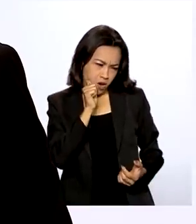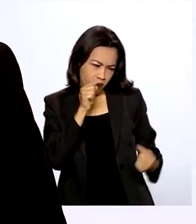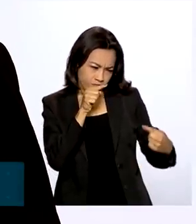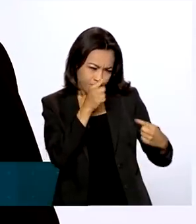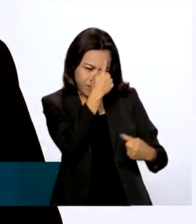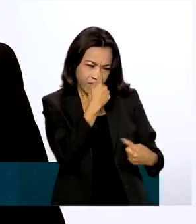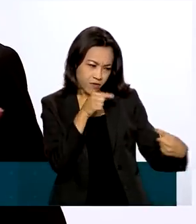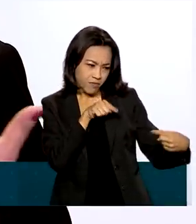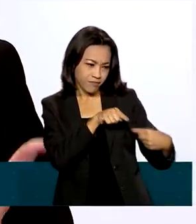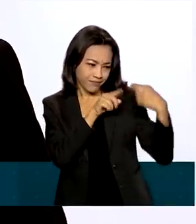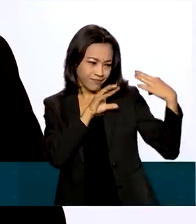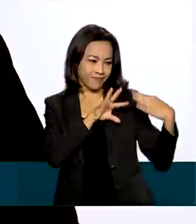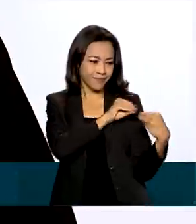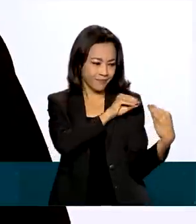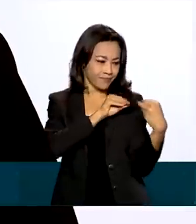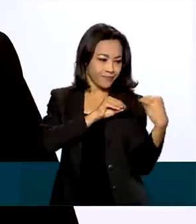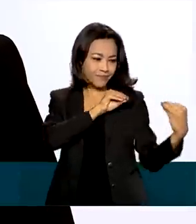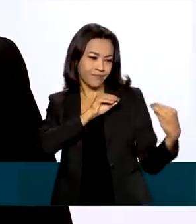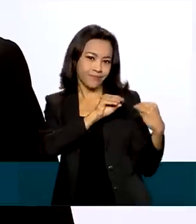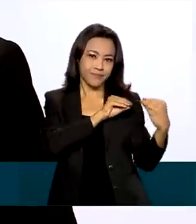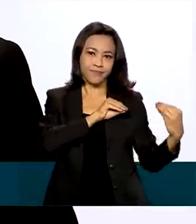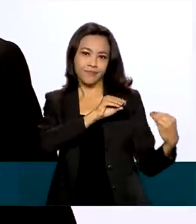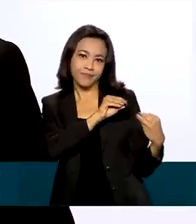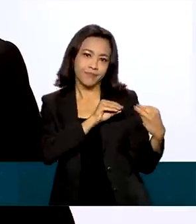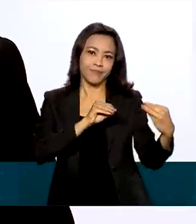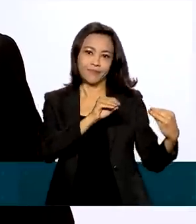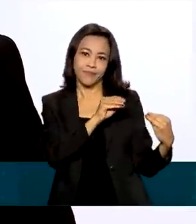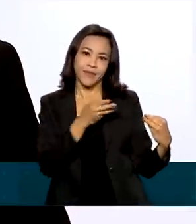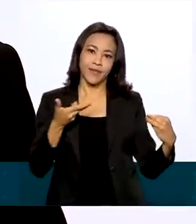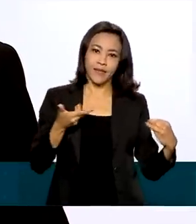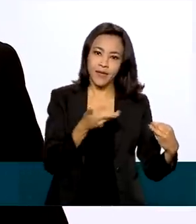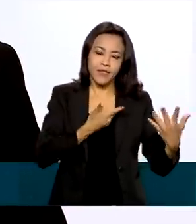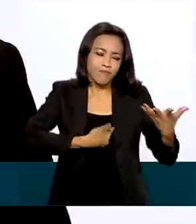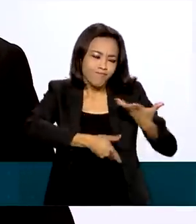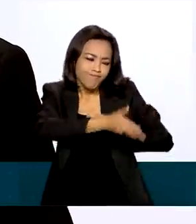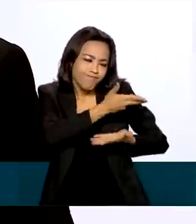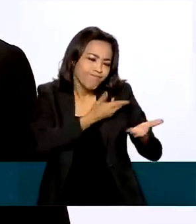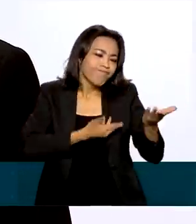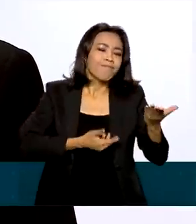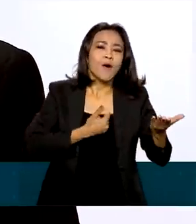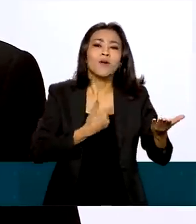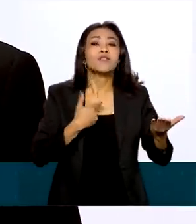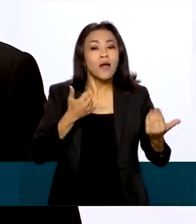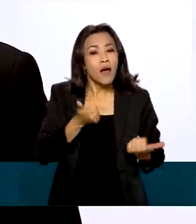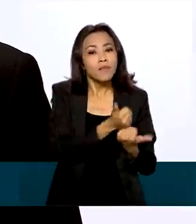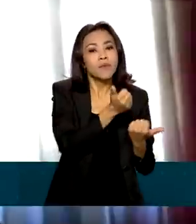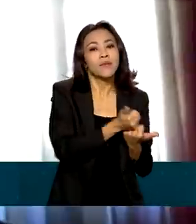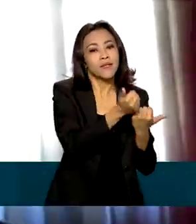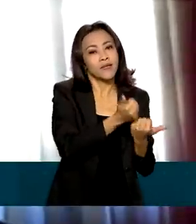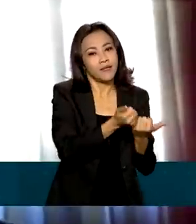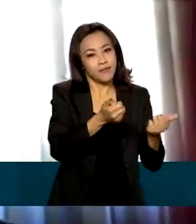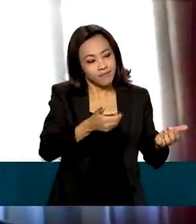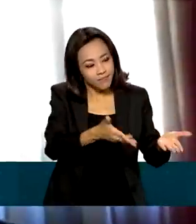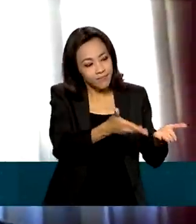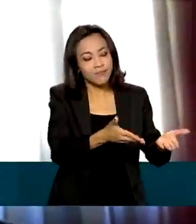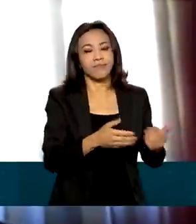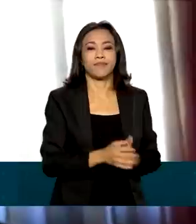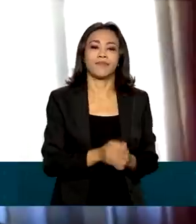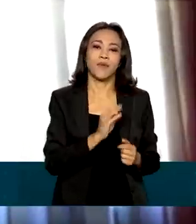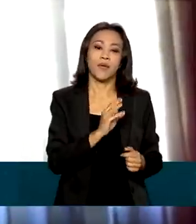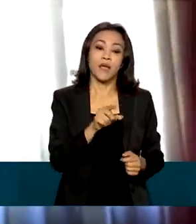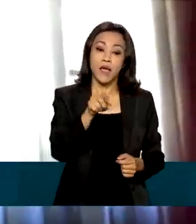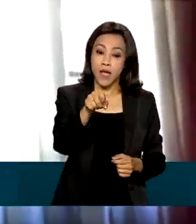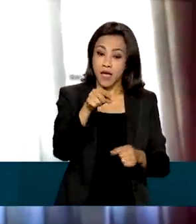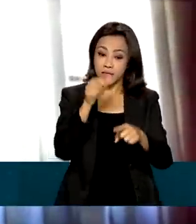entendendo com esse relacionamento, que faz com que esses laços aí possam nos auxiliar no exercício da maternidade. Há 11 anos,